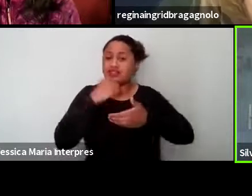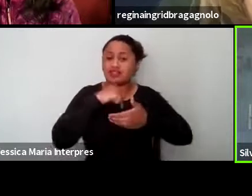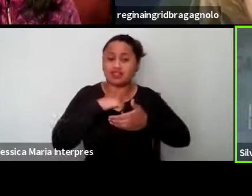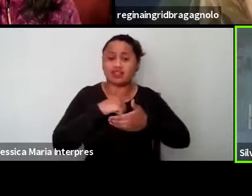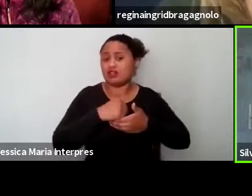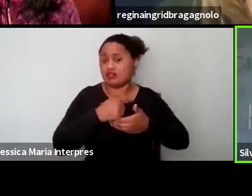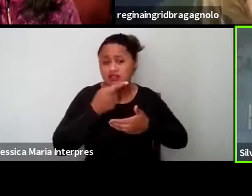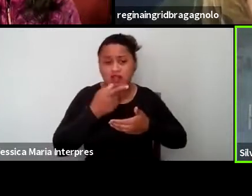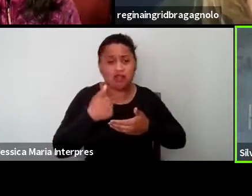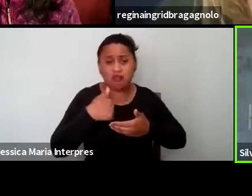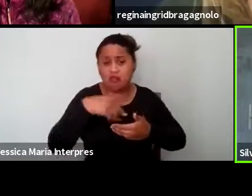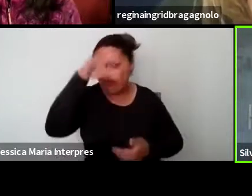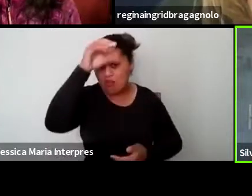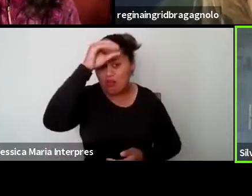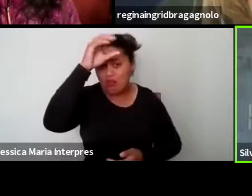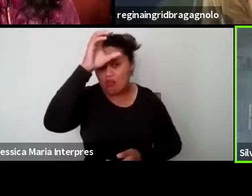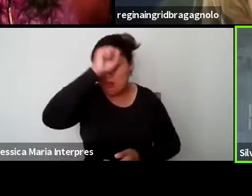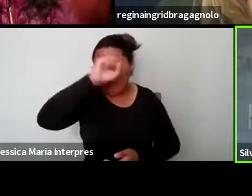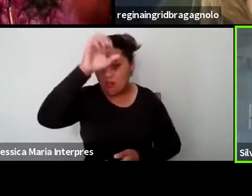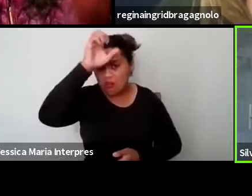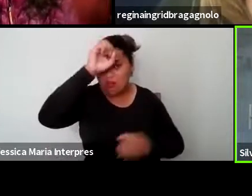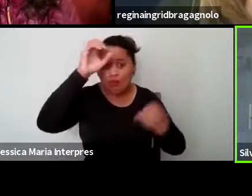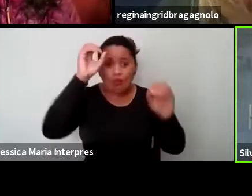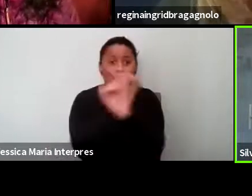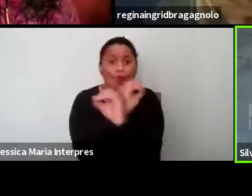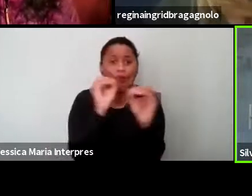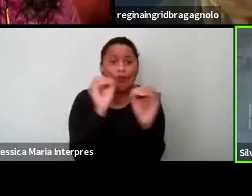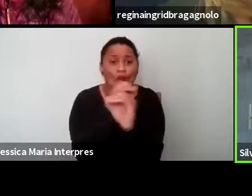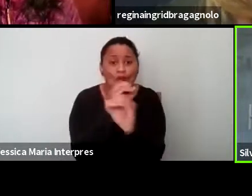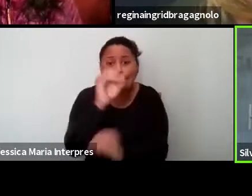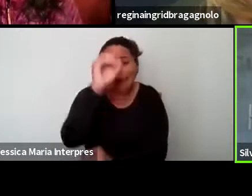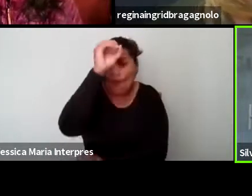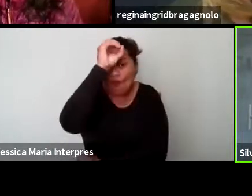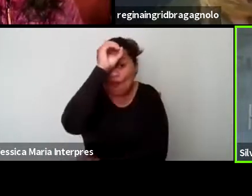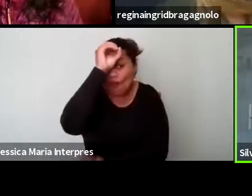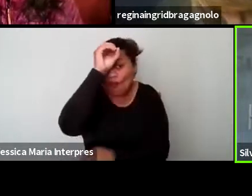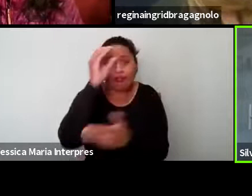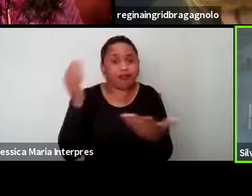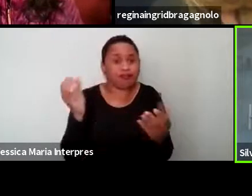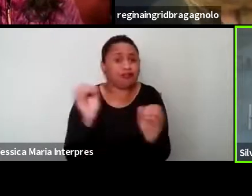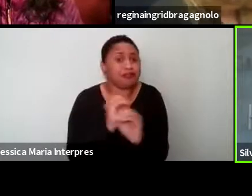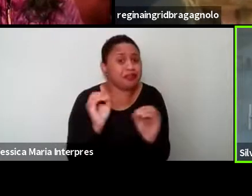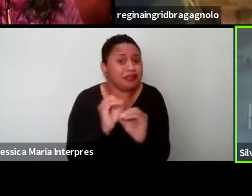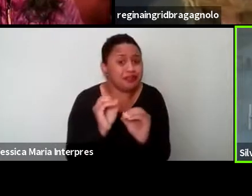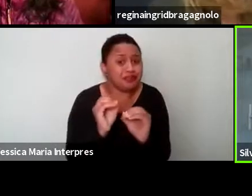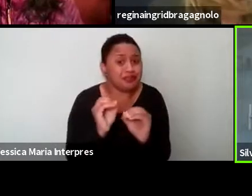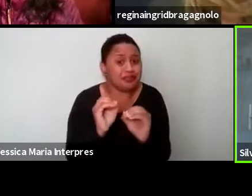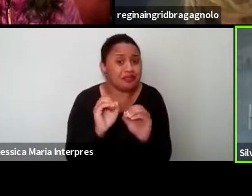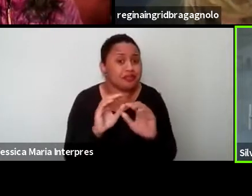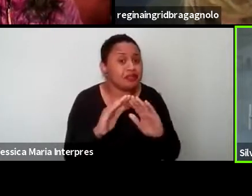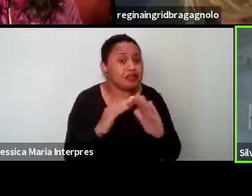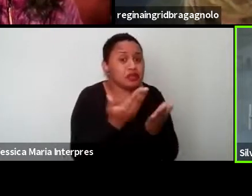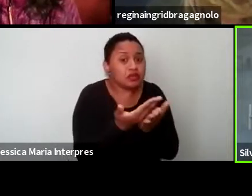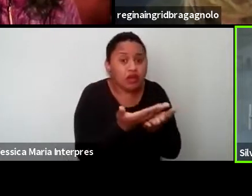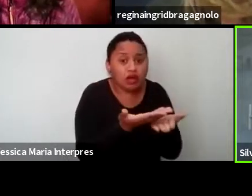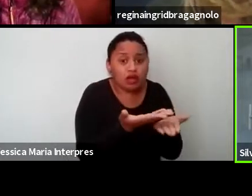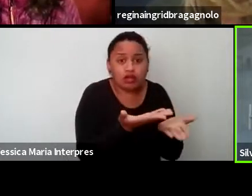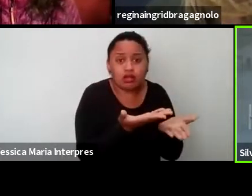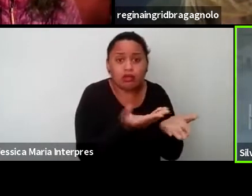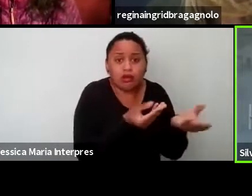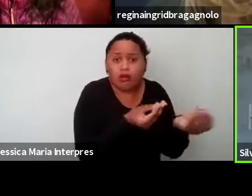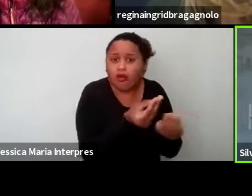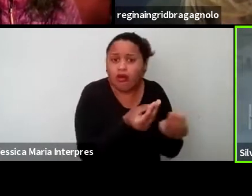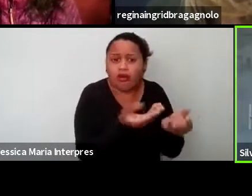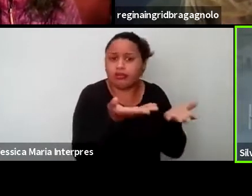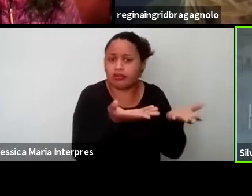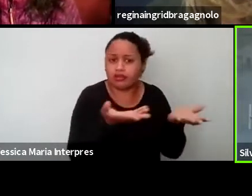nada, nada, né? Então, que escola é essa, né? Que